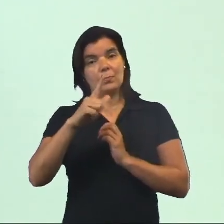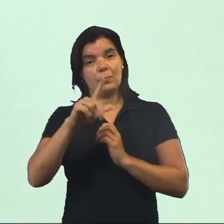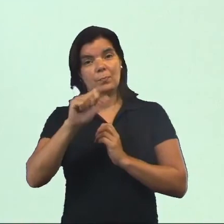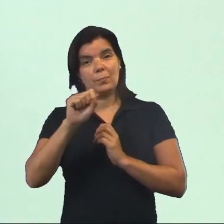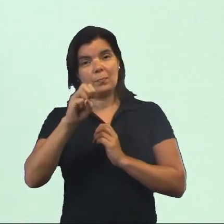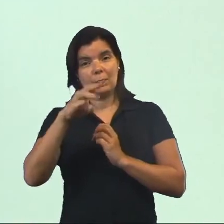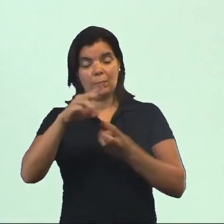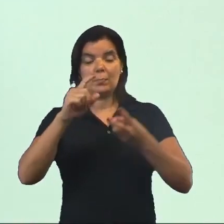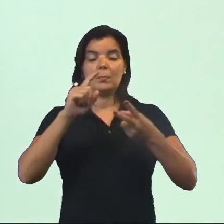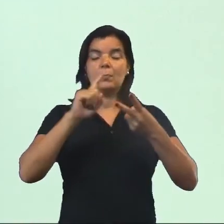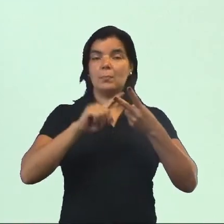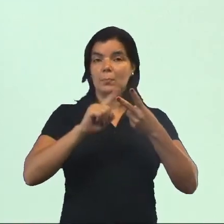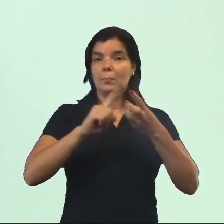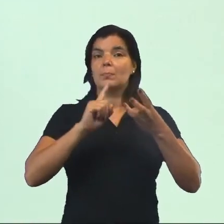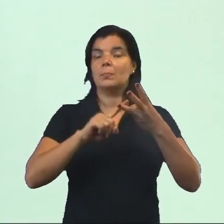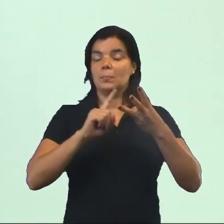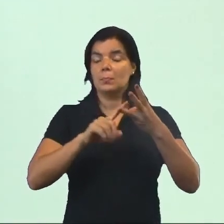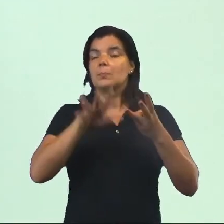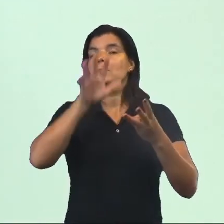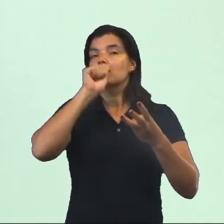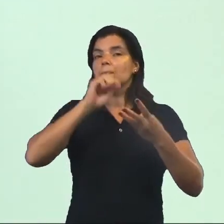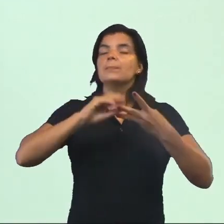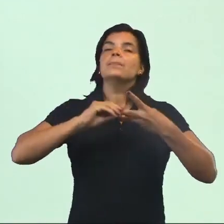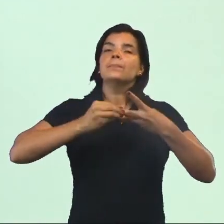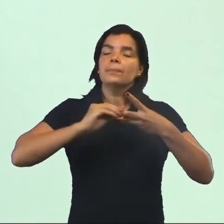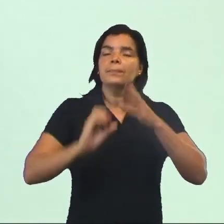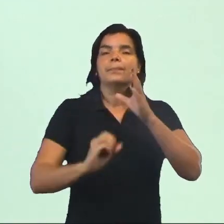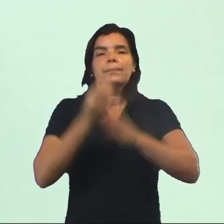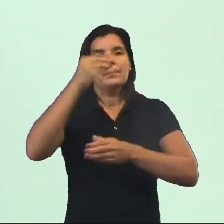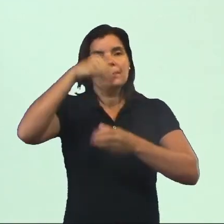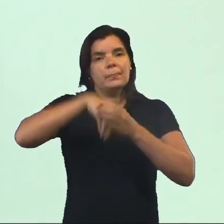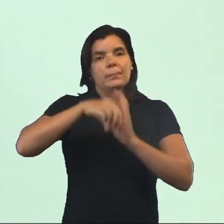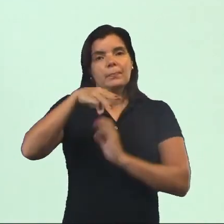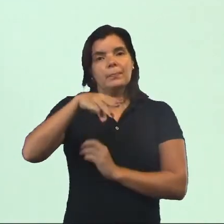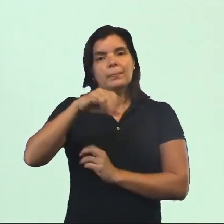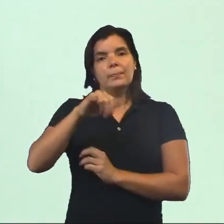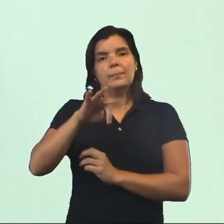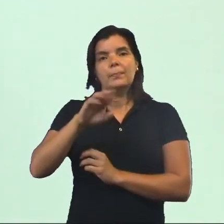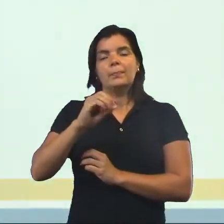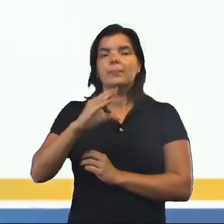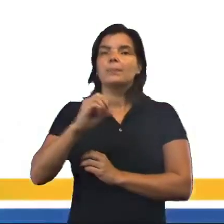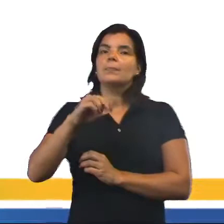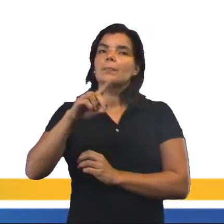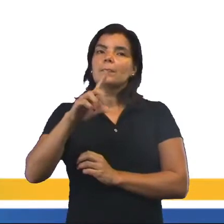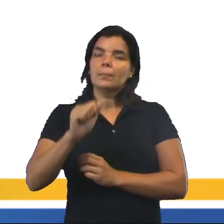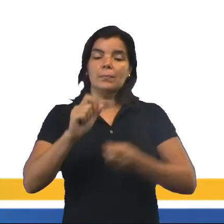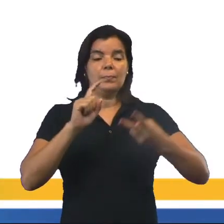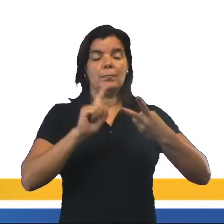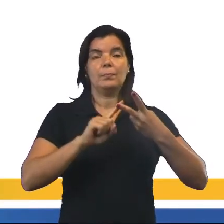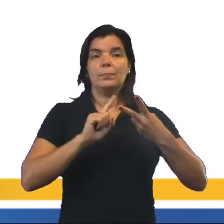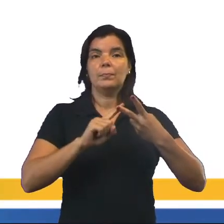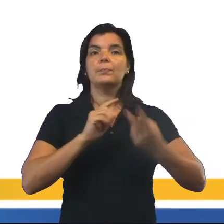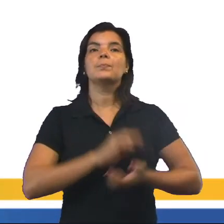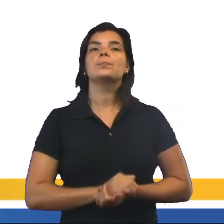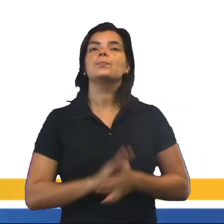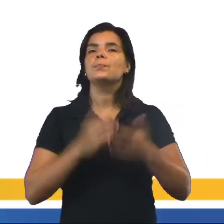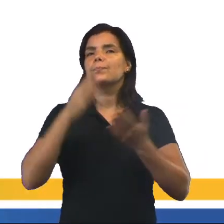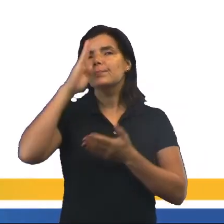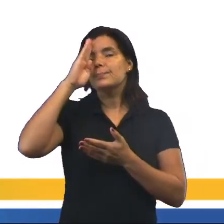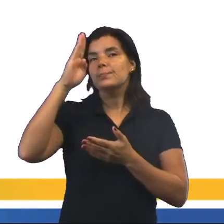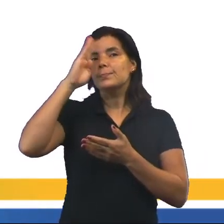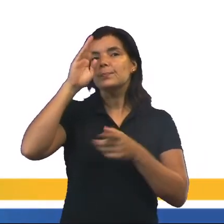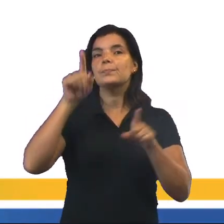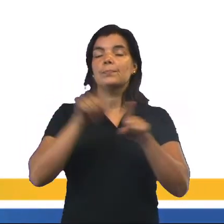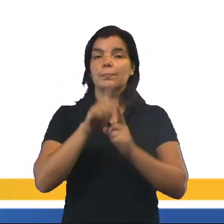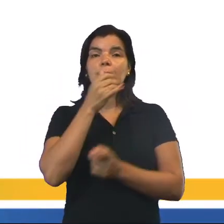mas a segunda e a terceira etapa da respiração celular acontece na mitocôndria, tá? Qual a principal